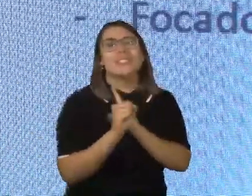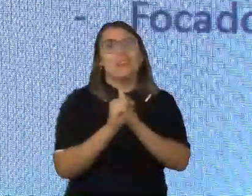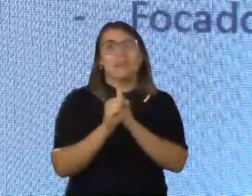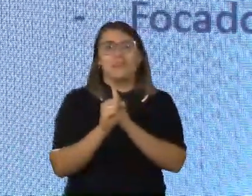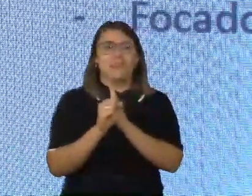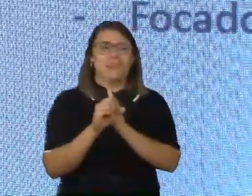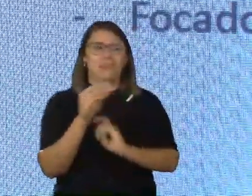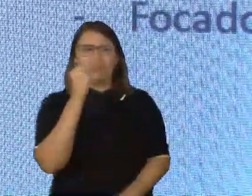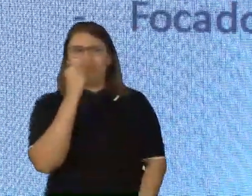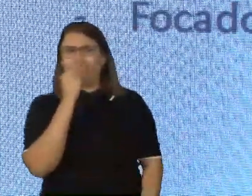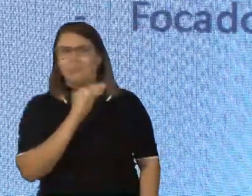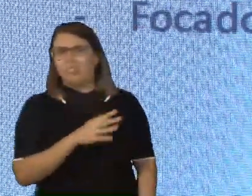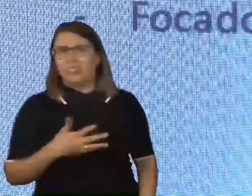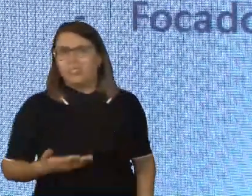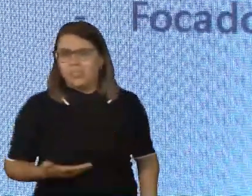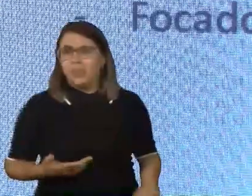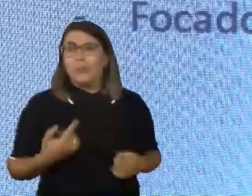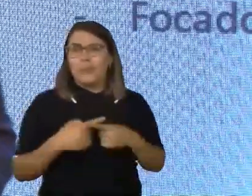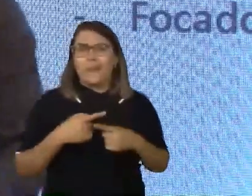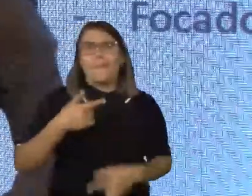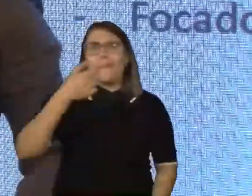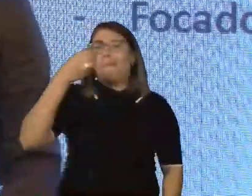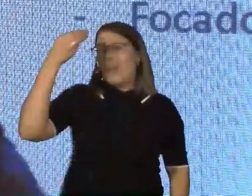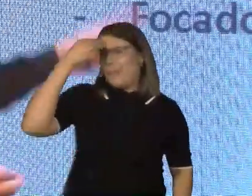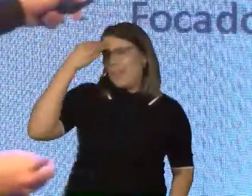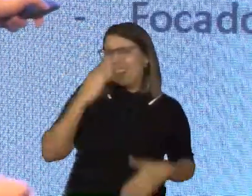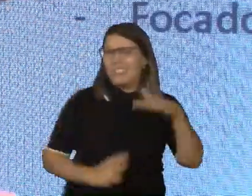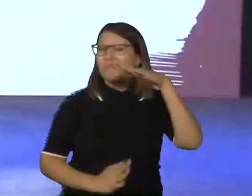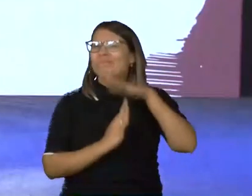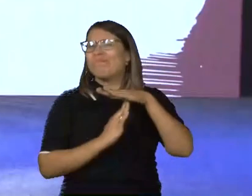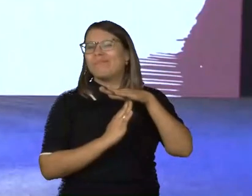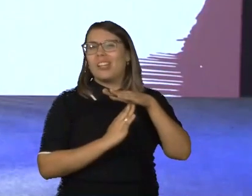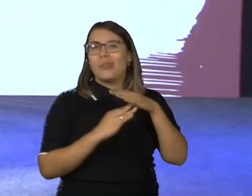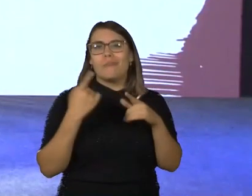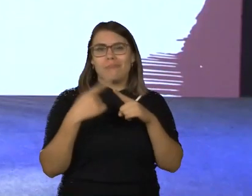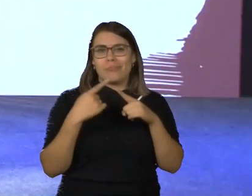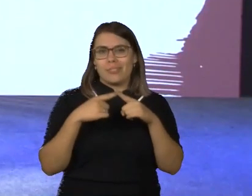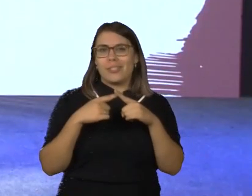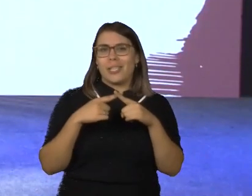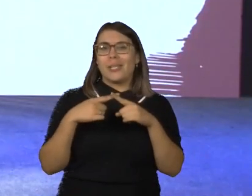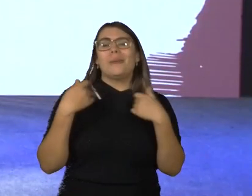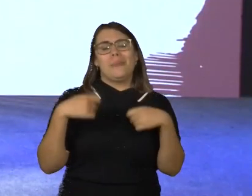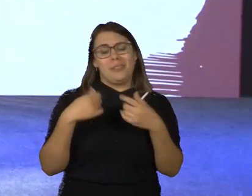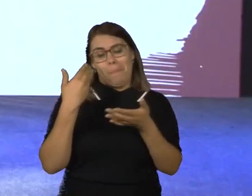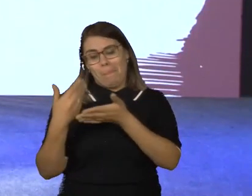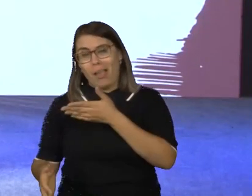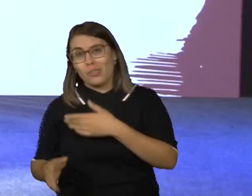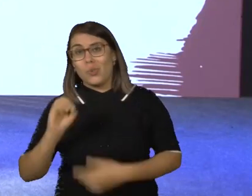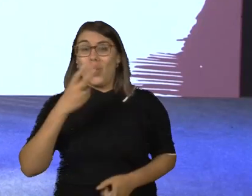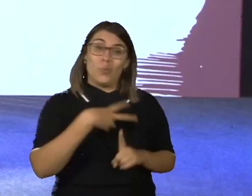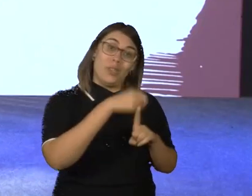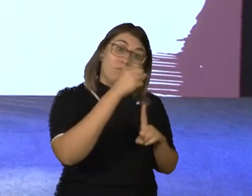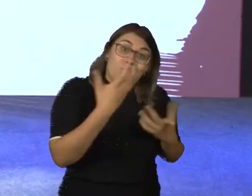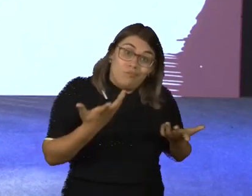perdendo mais do que está dando. Então, uma mente limitada sempre acha que tem relação de ganha e perde. Bom,